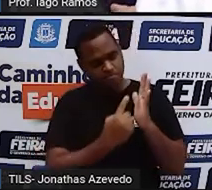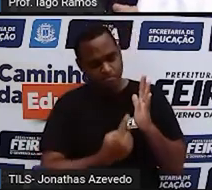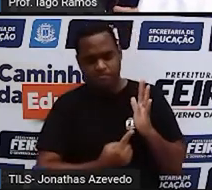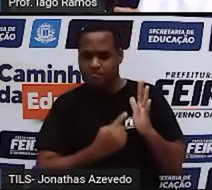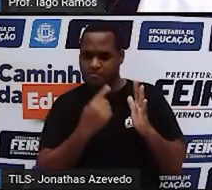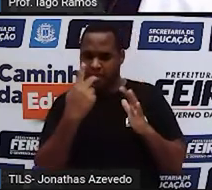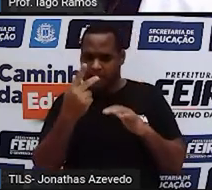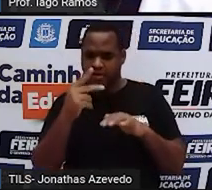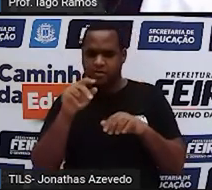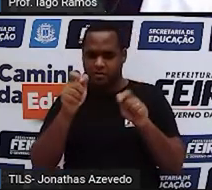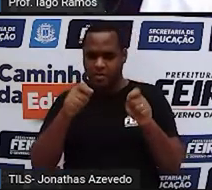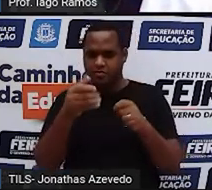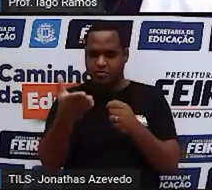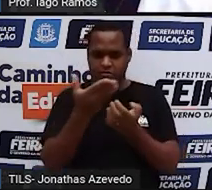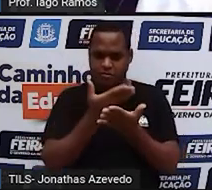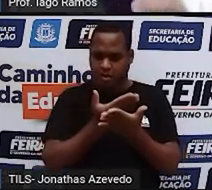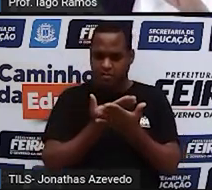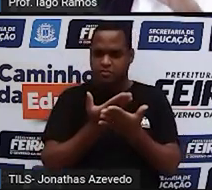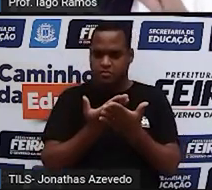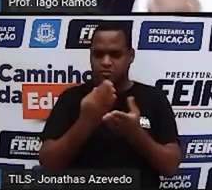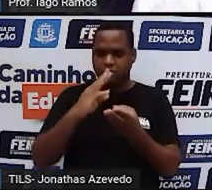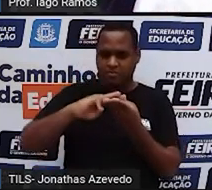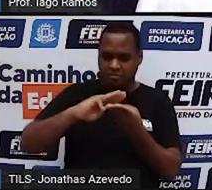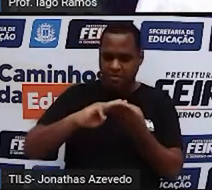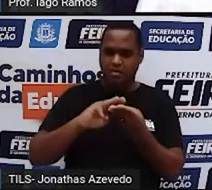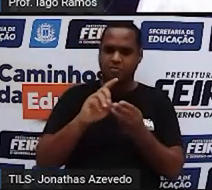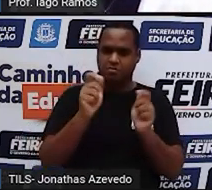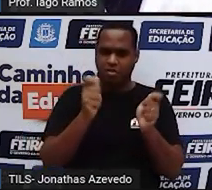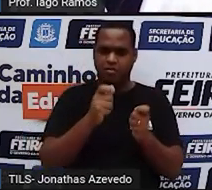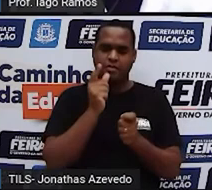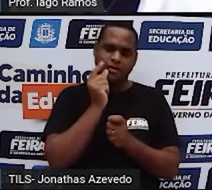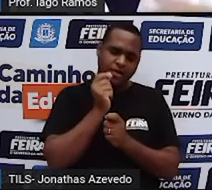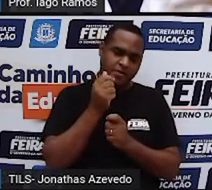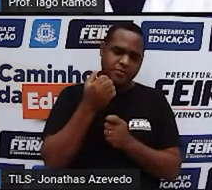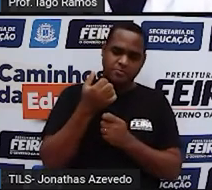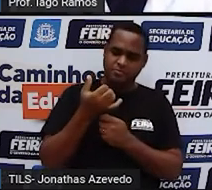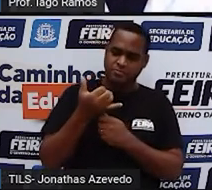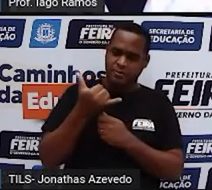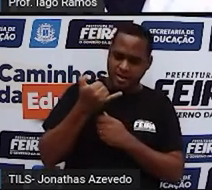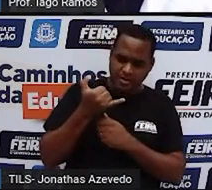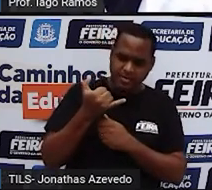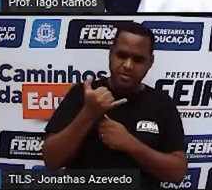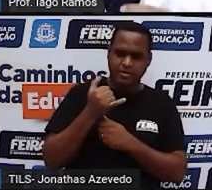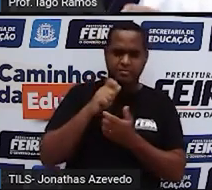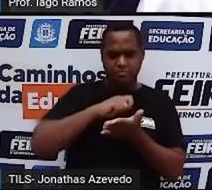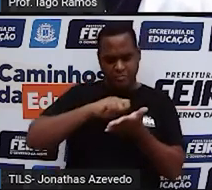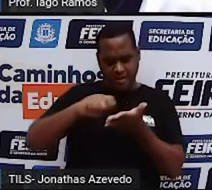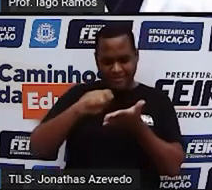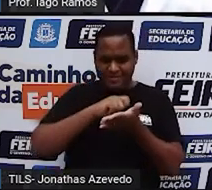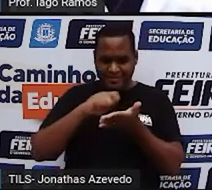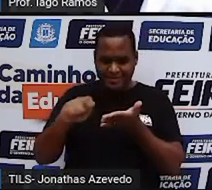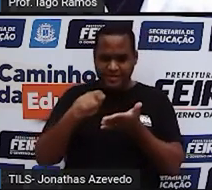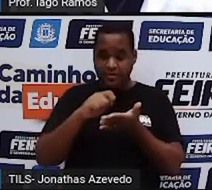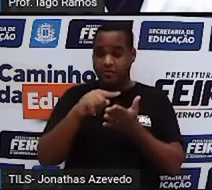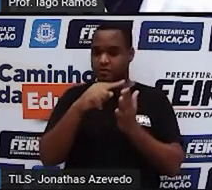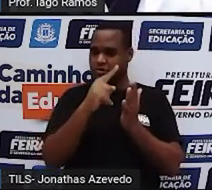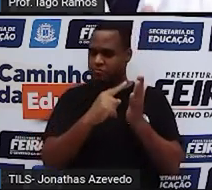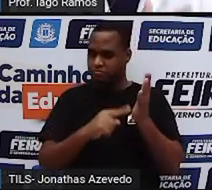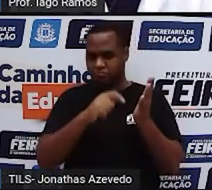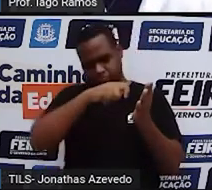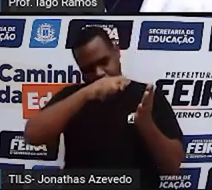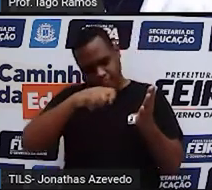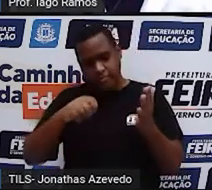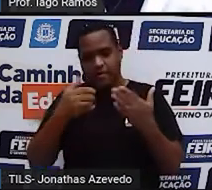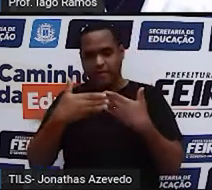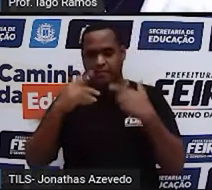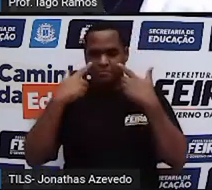o caderno que você usa para estudar matemática, pegue um lápis, uma borracha ou uma caneta e faça anotações do